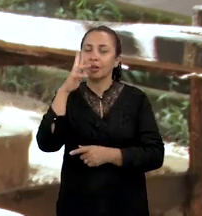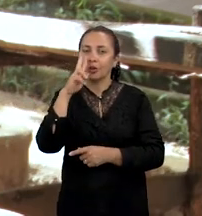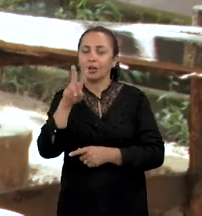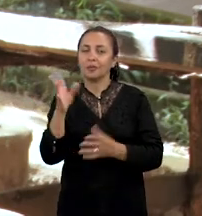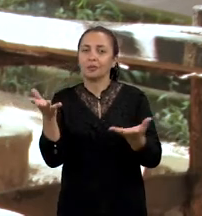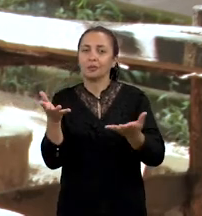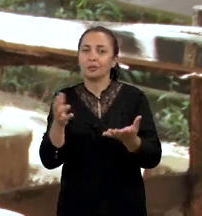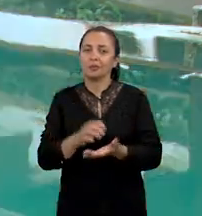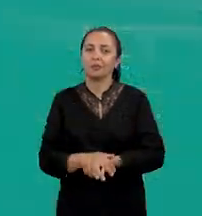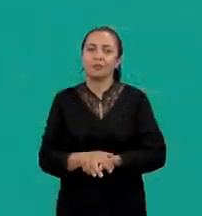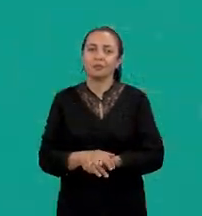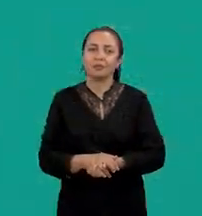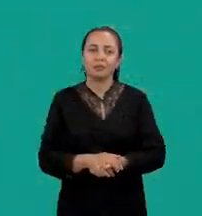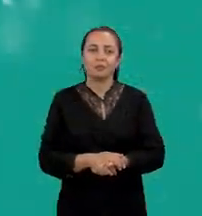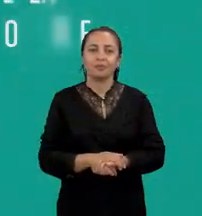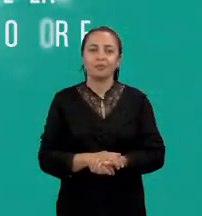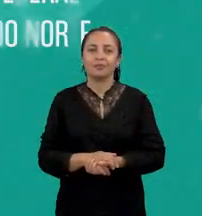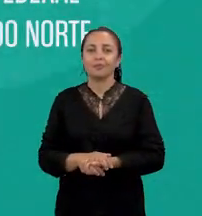Vamos conferir.